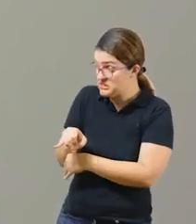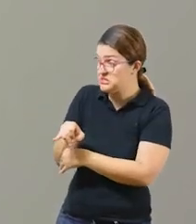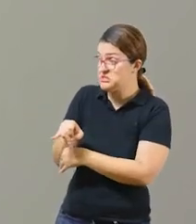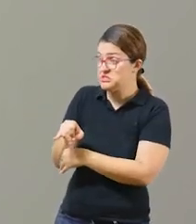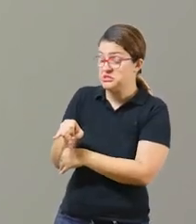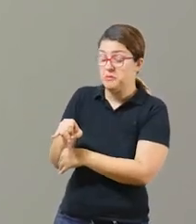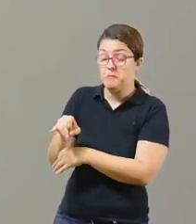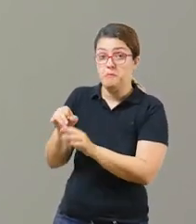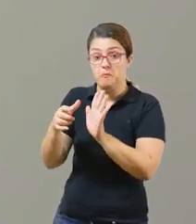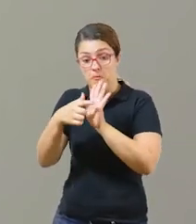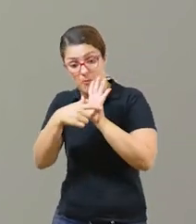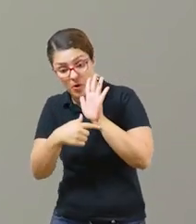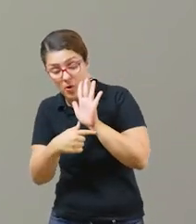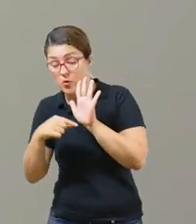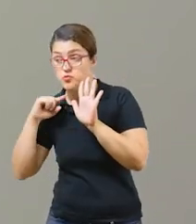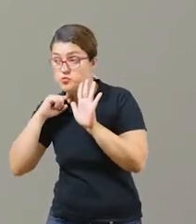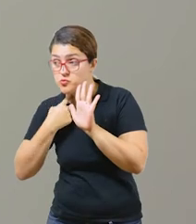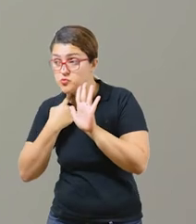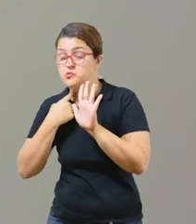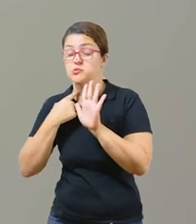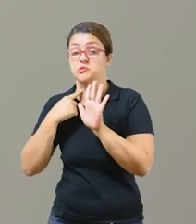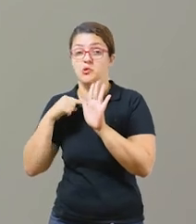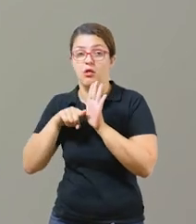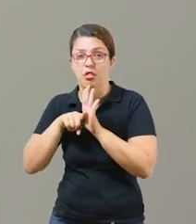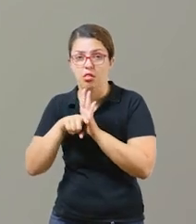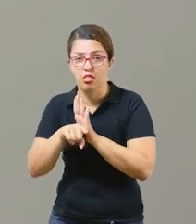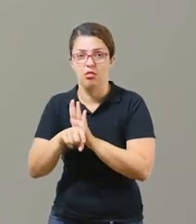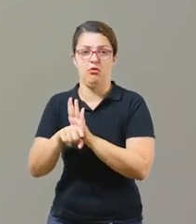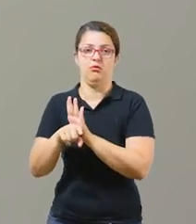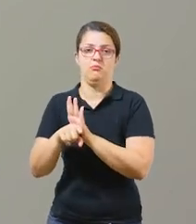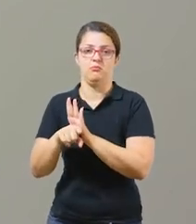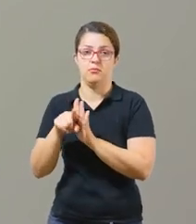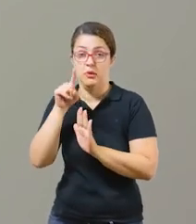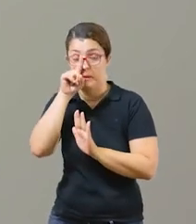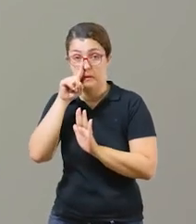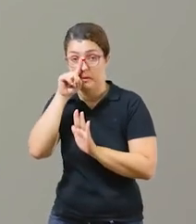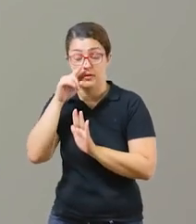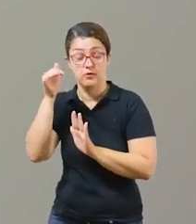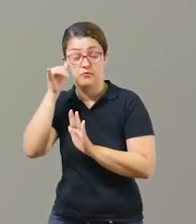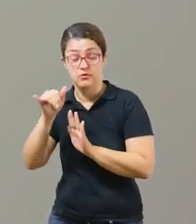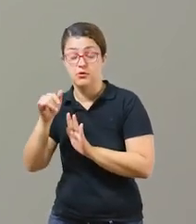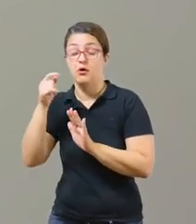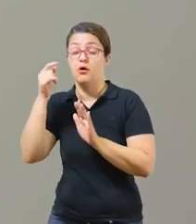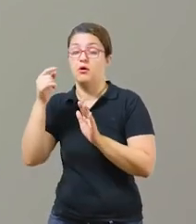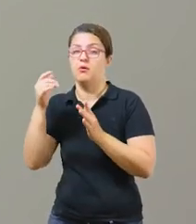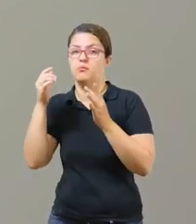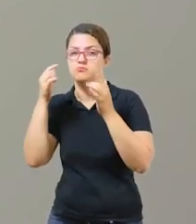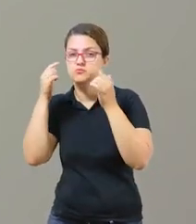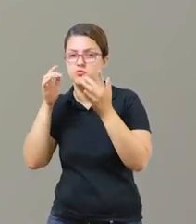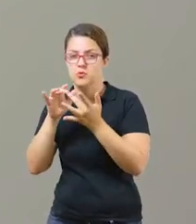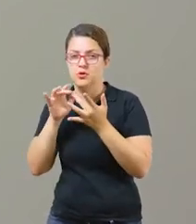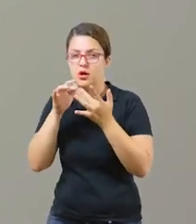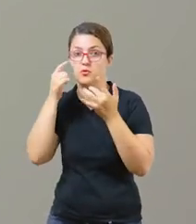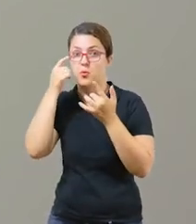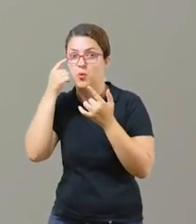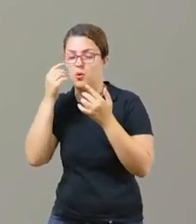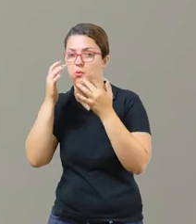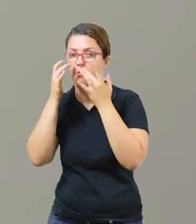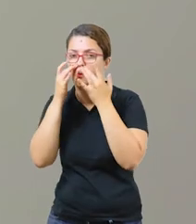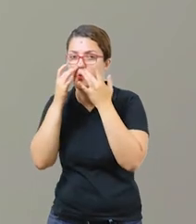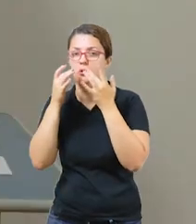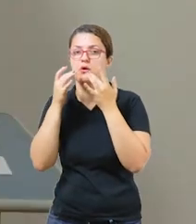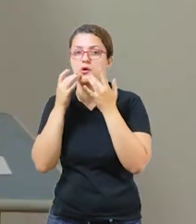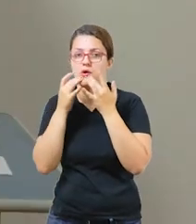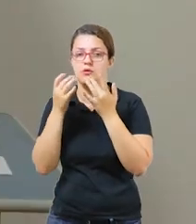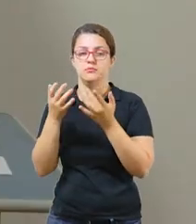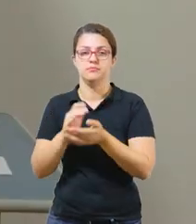doenças no organismo. E nunca colocar a mão na boca, nos olhos, no nariz. Tá? E agora vamos para a terceira